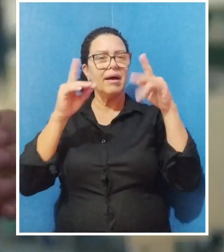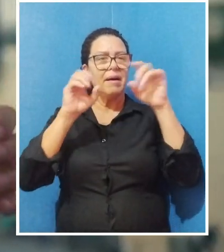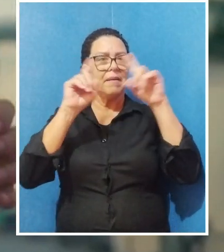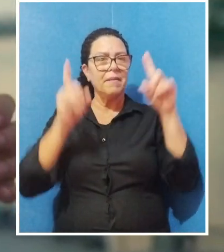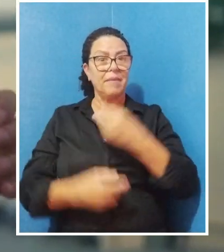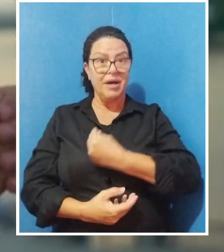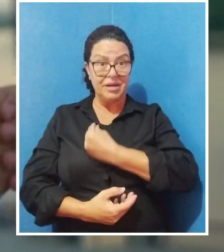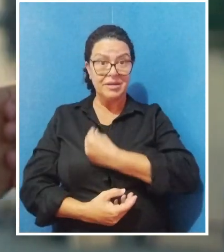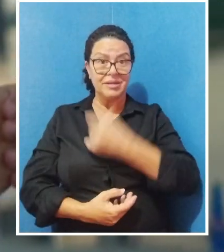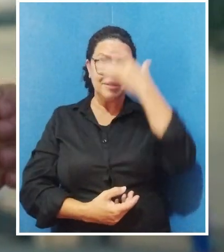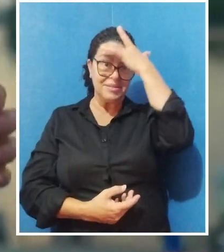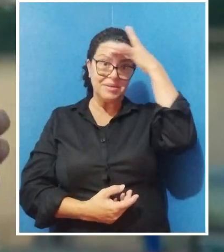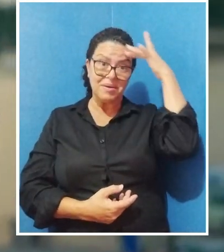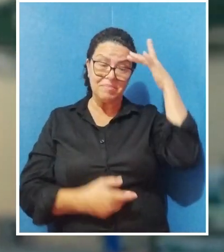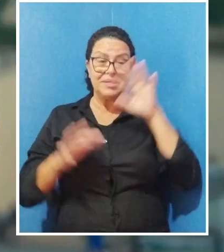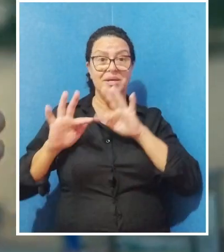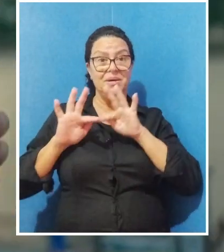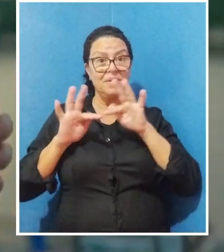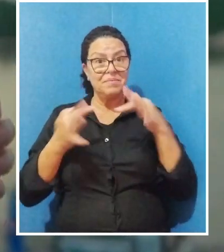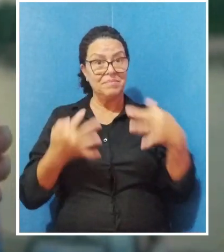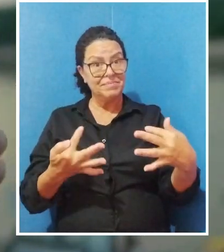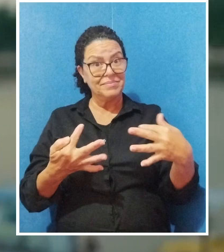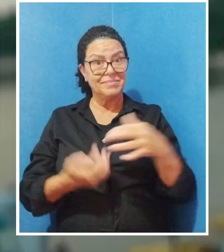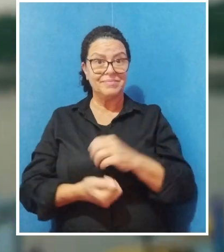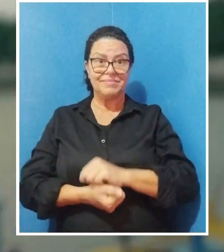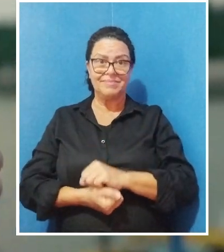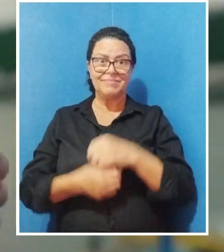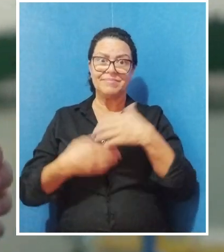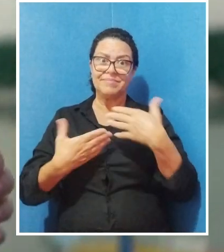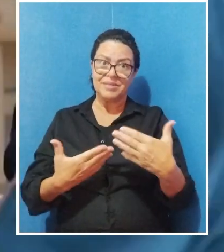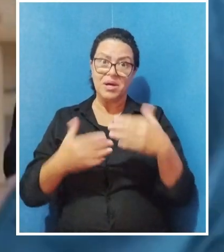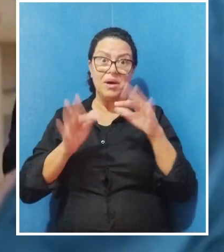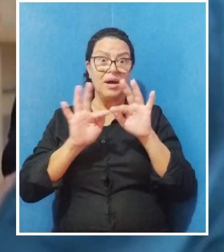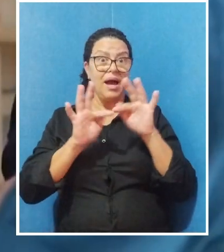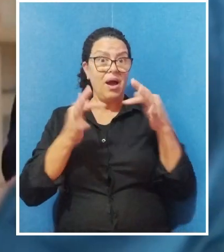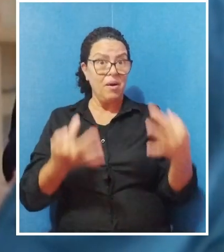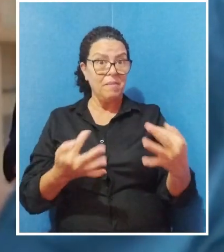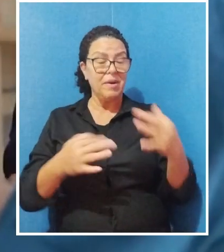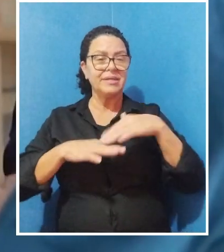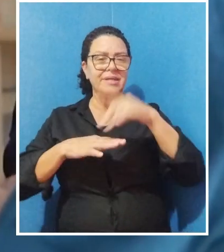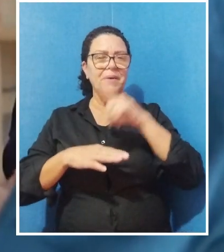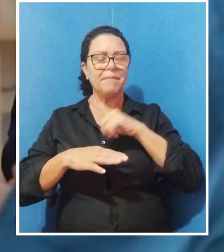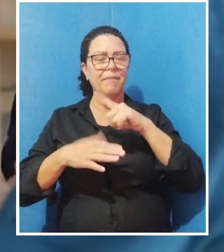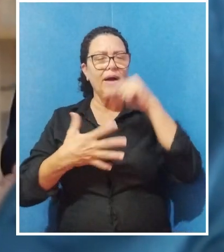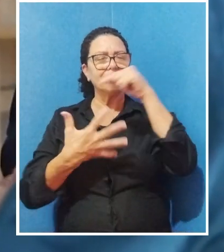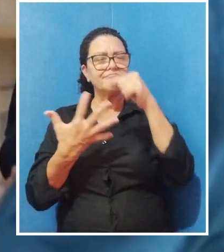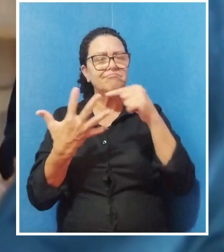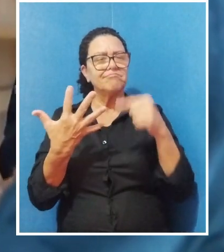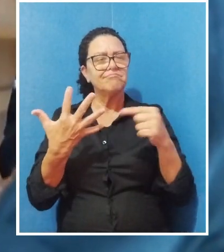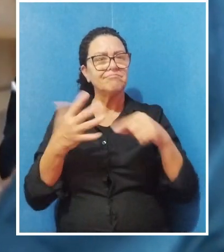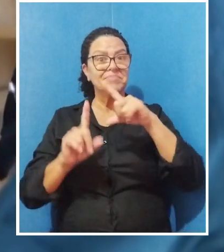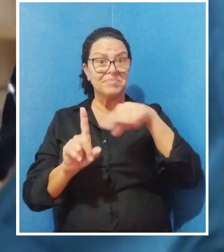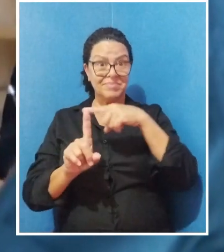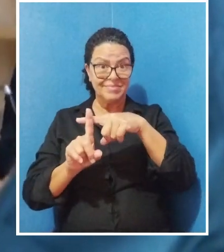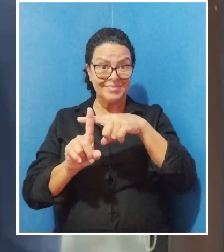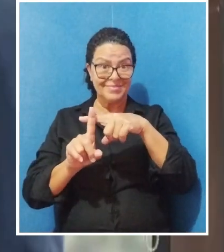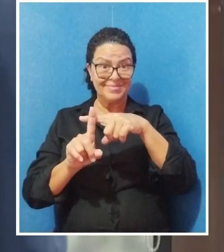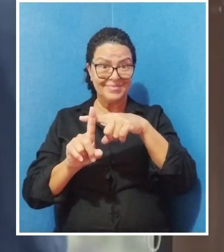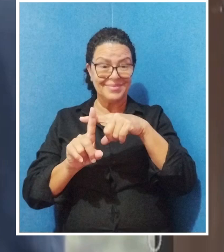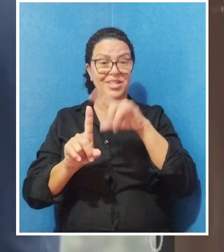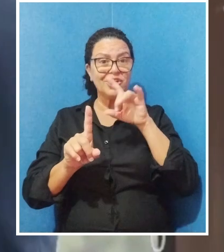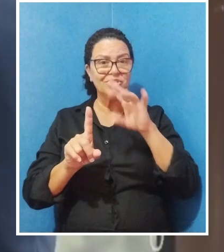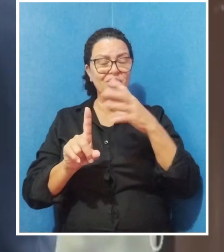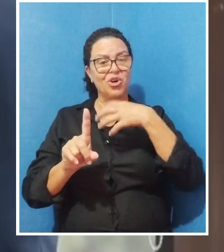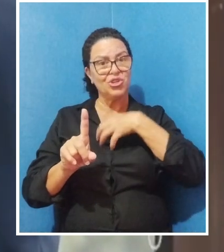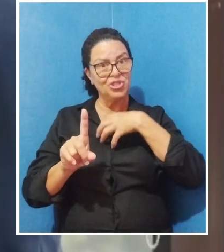da vida das pessoas humildes. A humildade tem muitos efeitos positivos, não